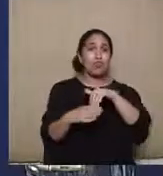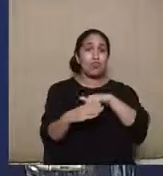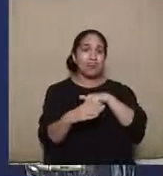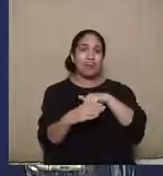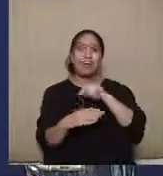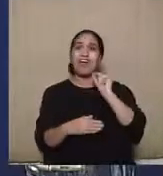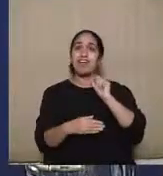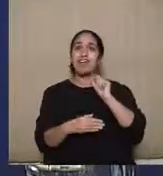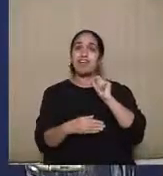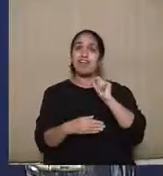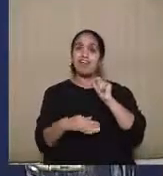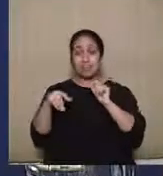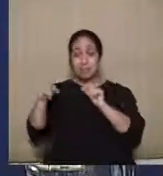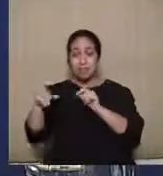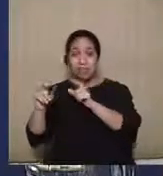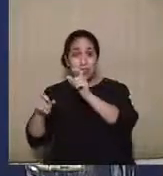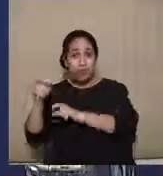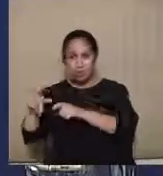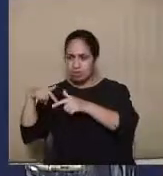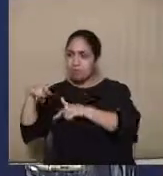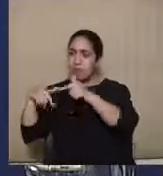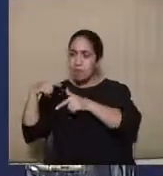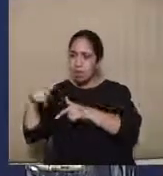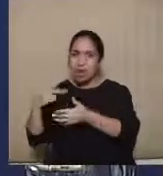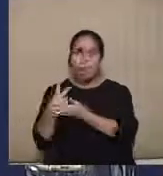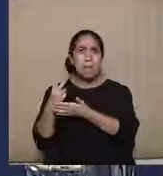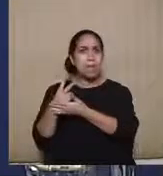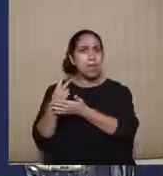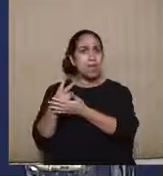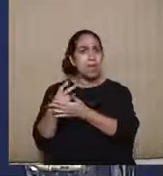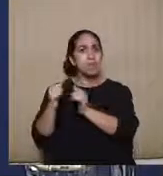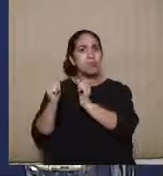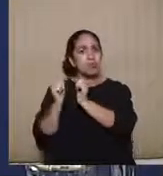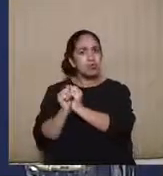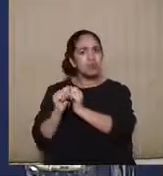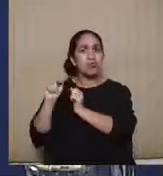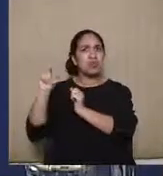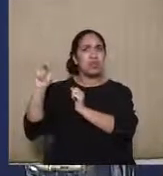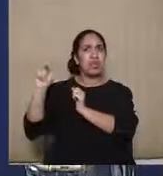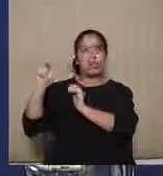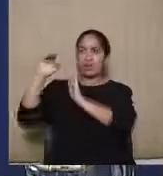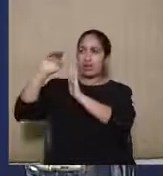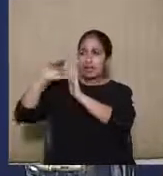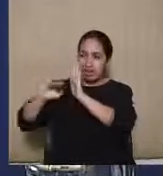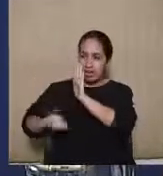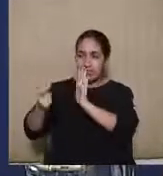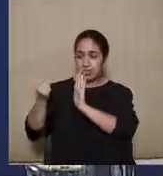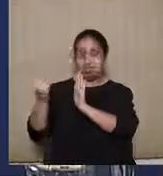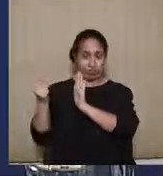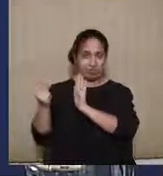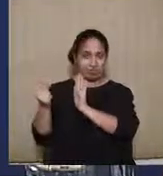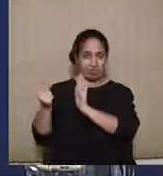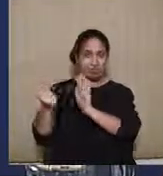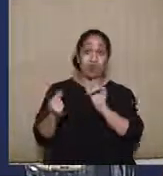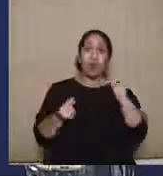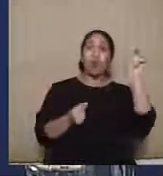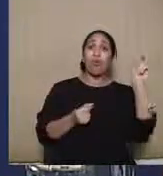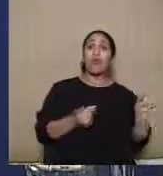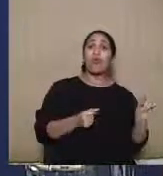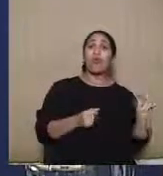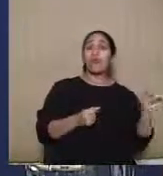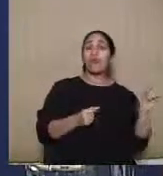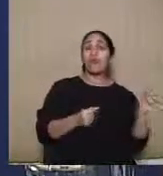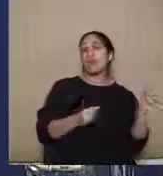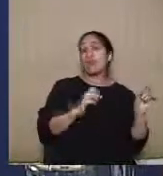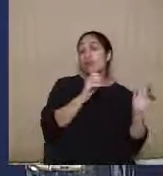efetivamente trabalhando, remunerado pelo candidato, aparecendo na sua prestação de contas, e quem é, e quem é,